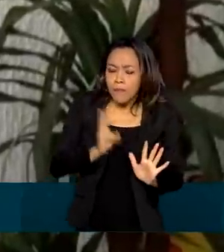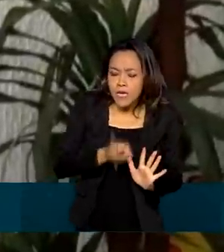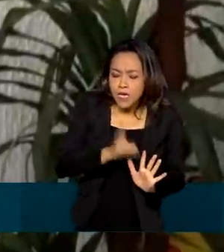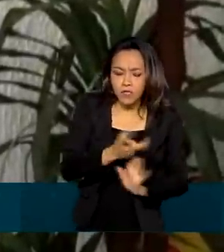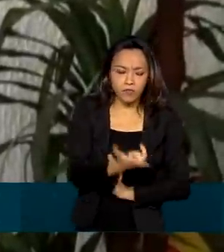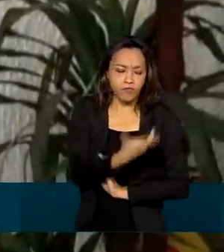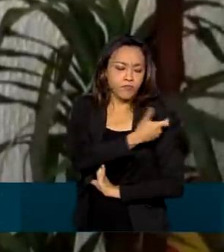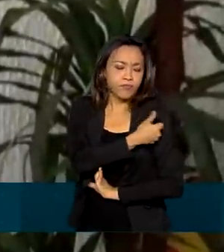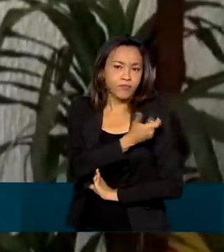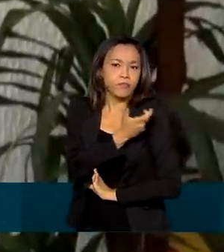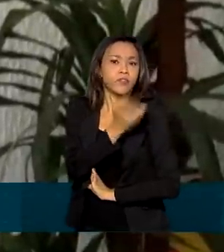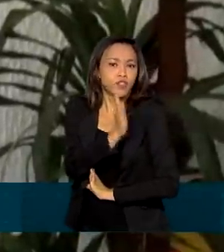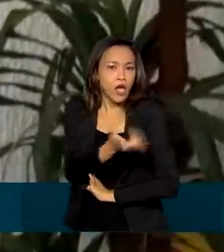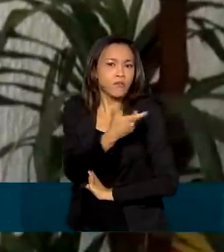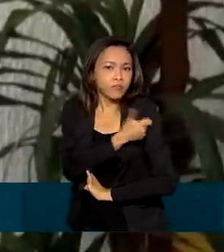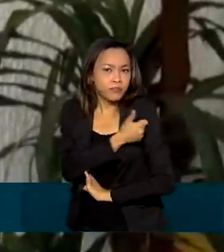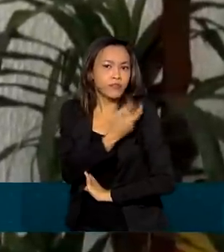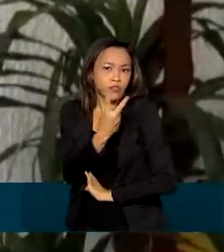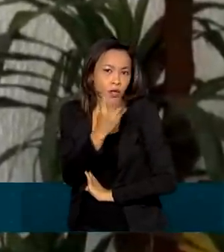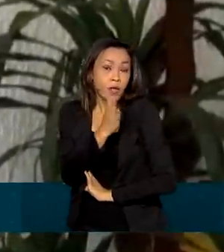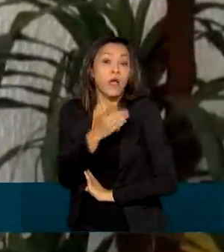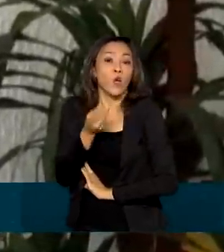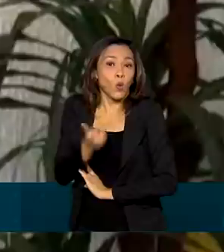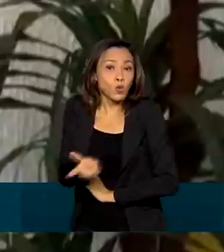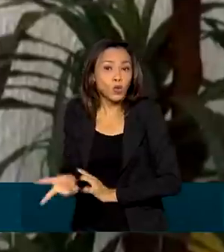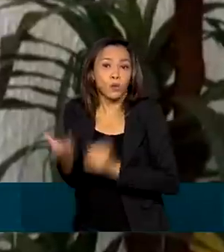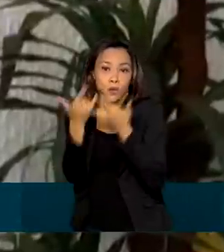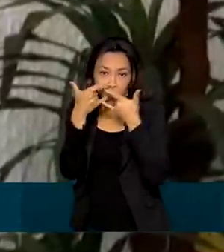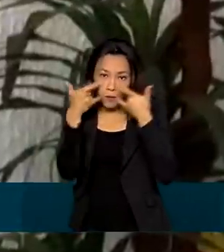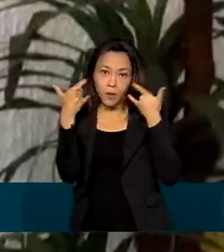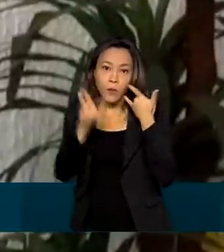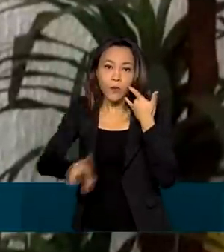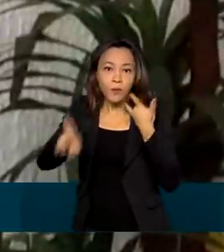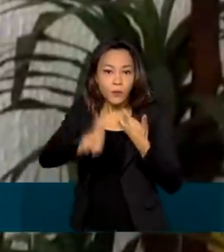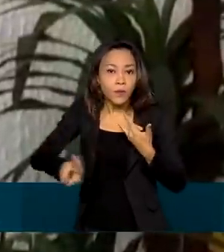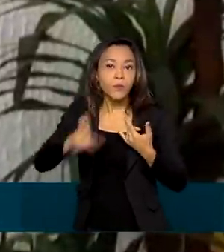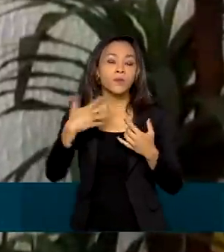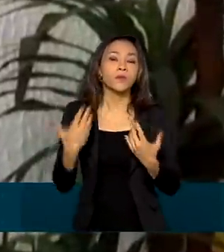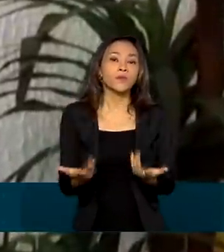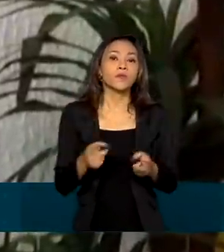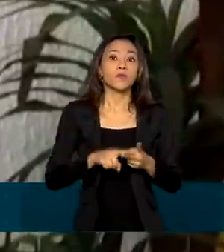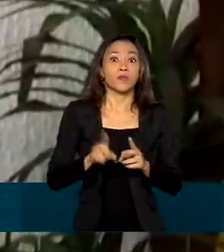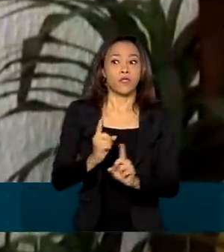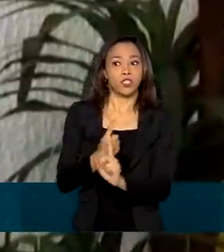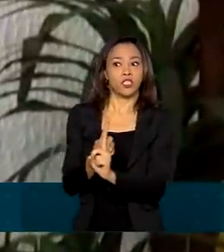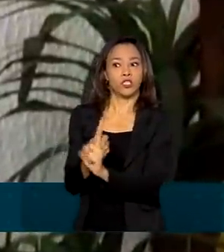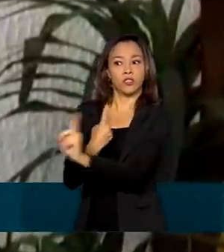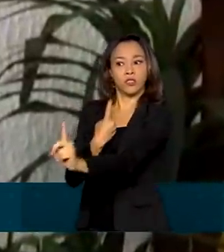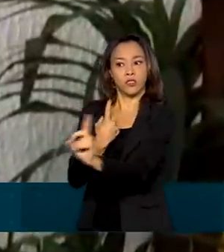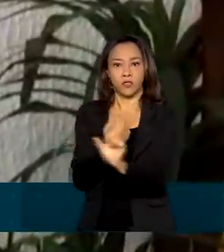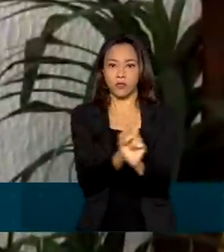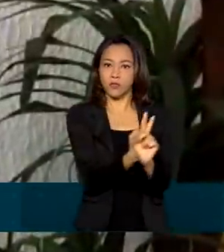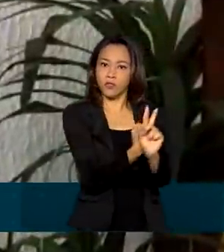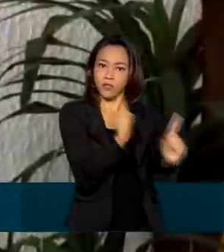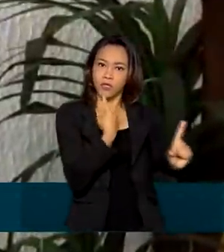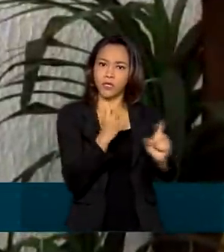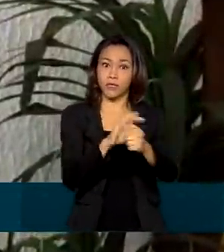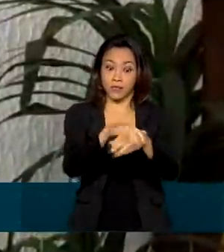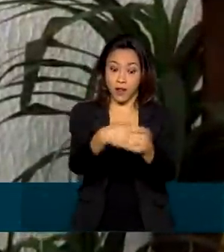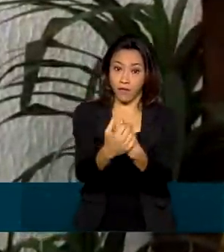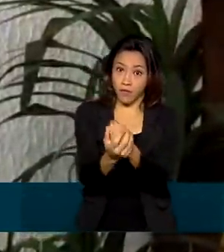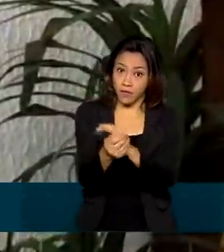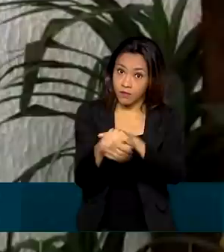vacina, dê continuação à máscara, dê continuação na distância, lavando as mãos,